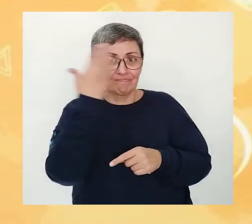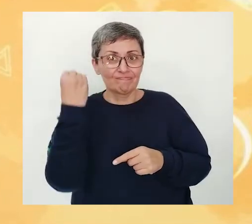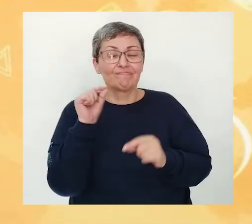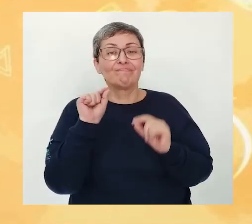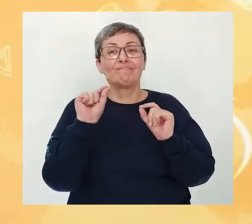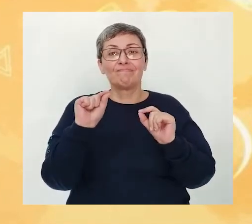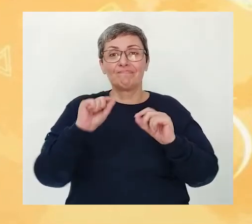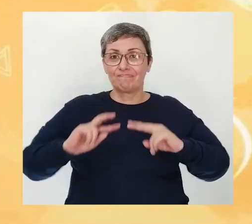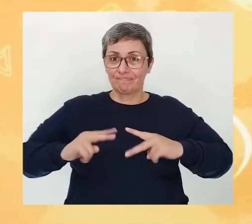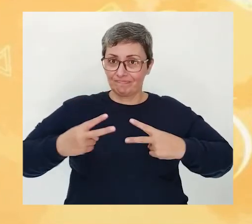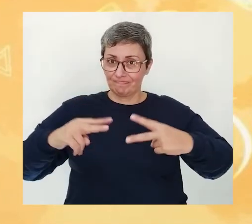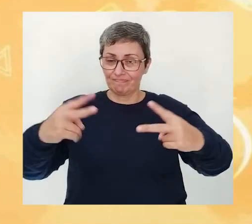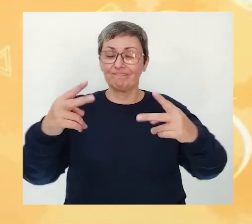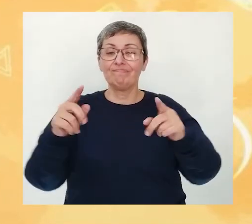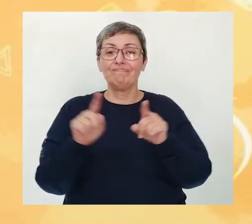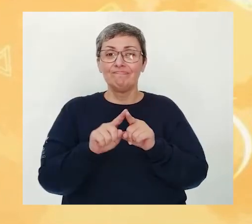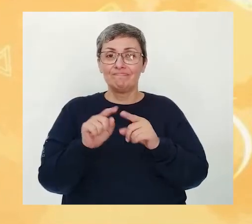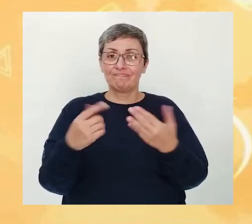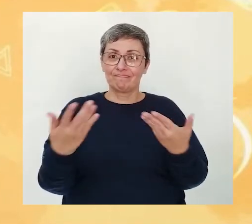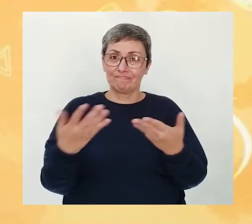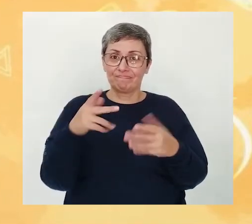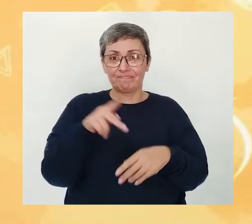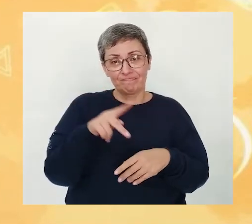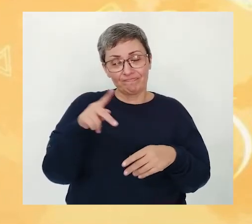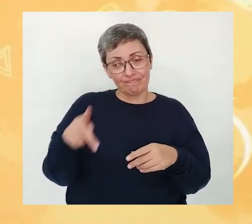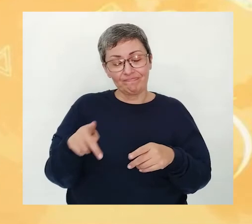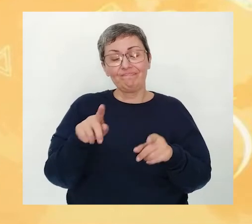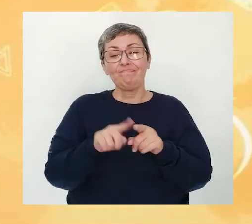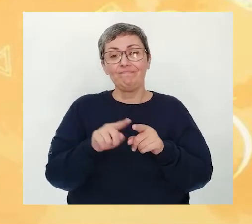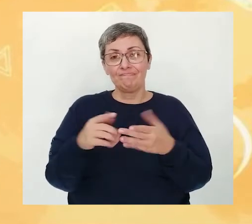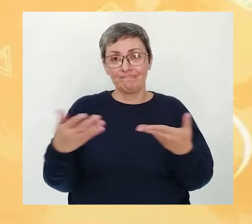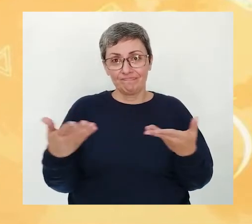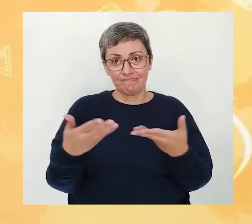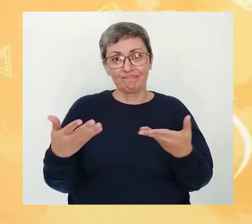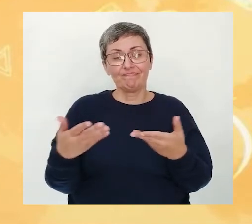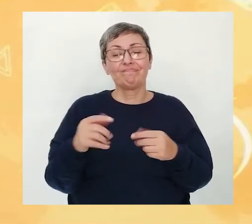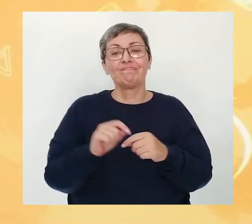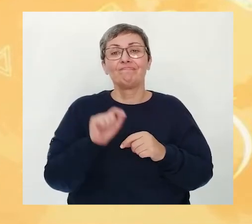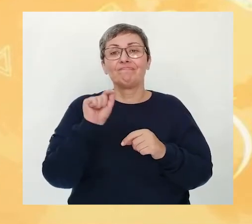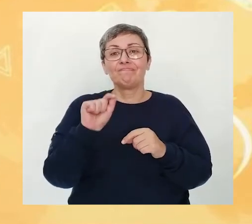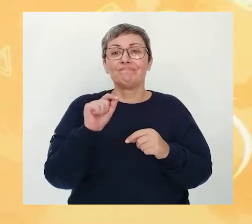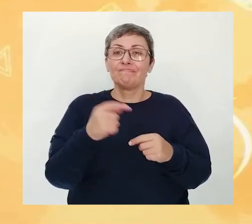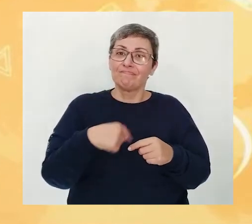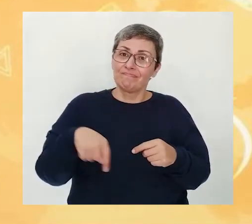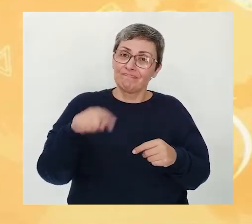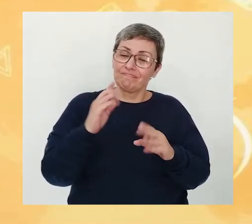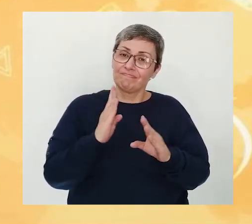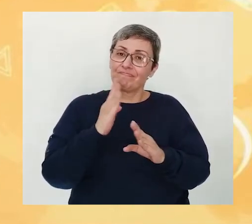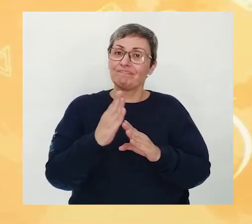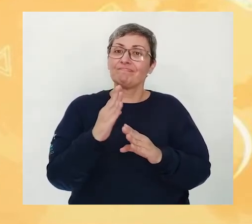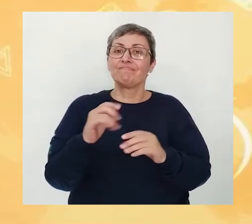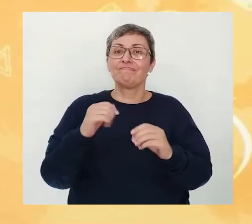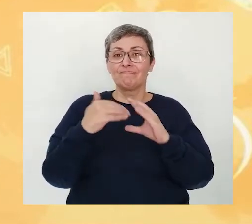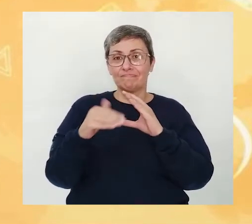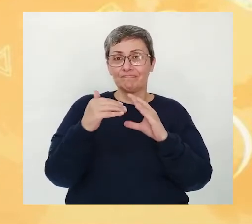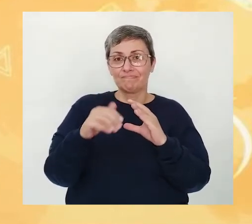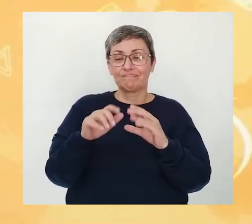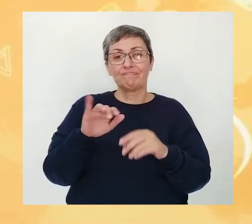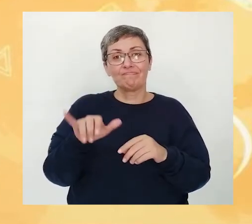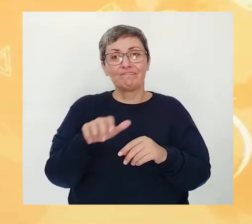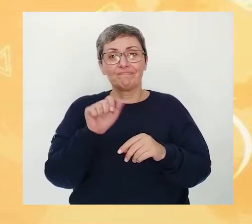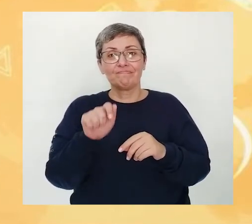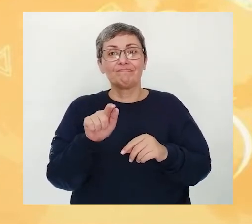se esqueça De compartilhar Com a professora O professor Ou com a gente Diretamente Pelo e-mail